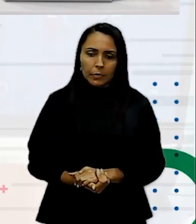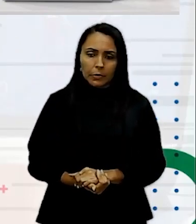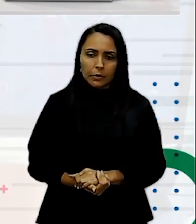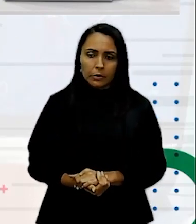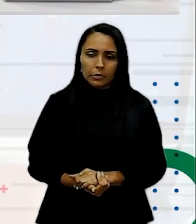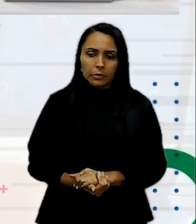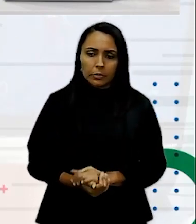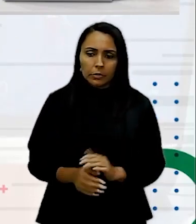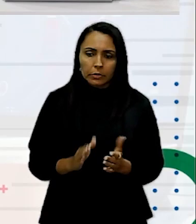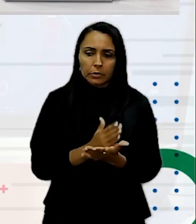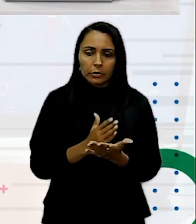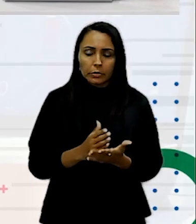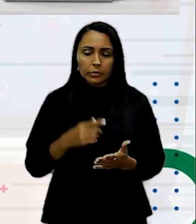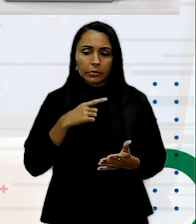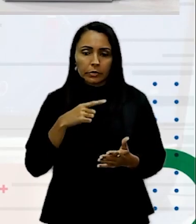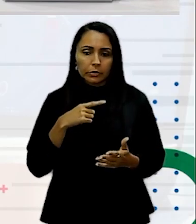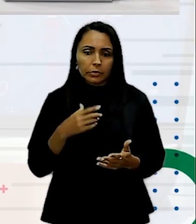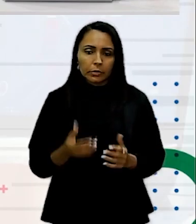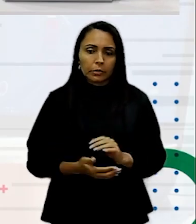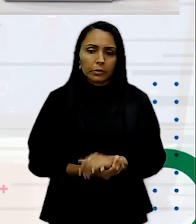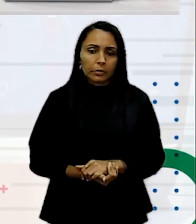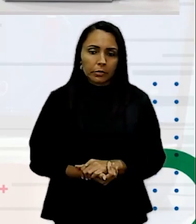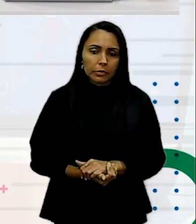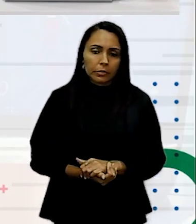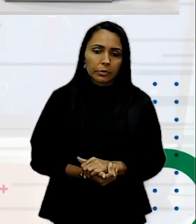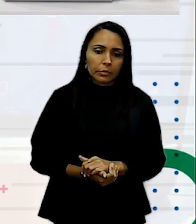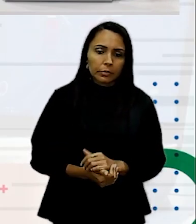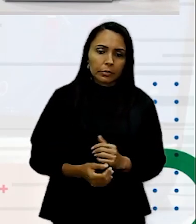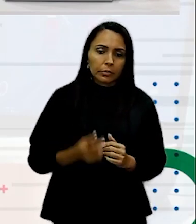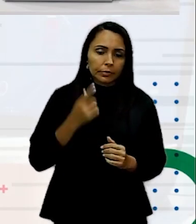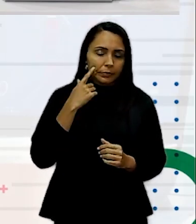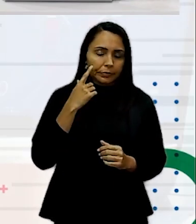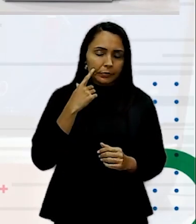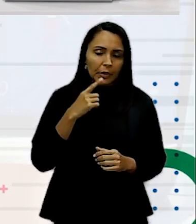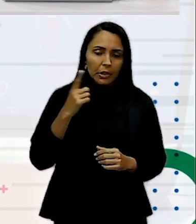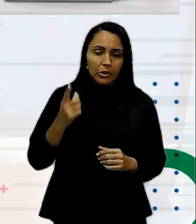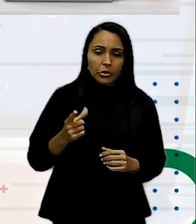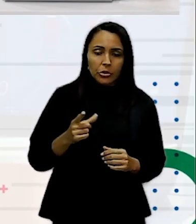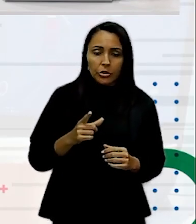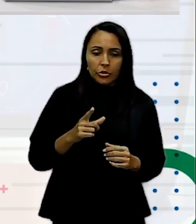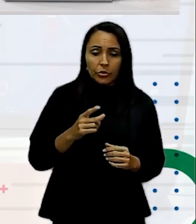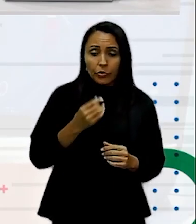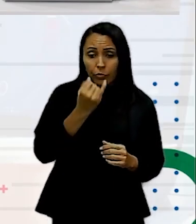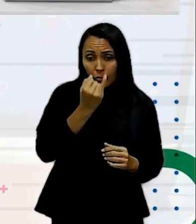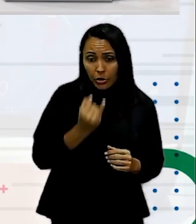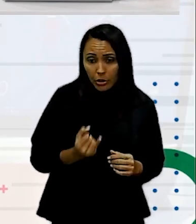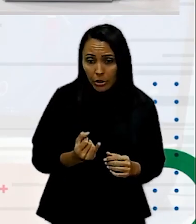eu tenho aqui Um ícone mais gordinho Um ícone mais fininho Um ícone